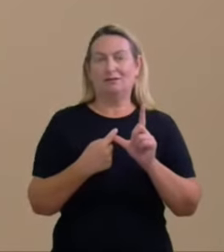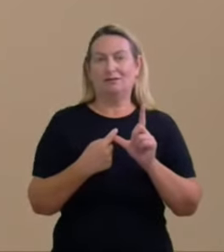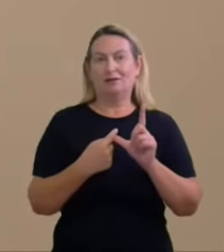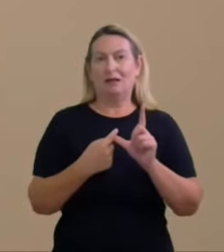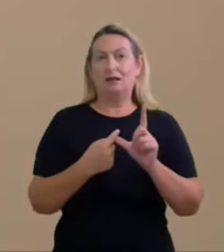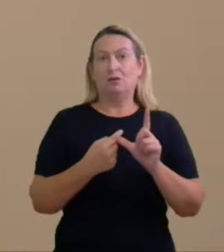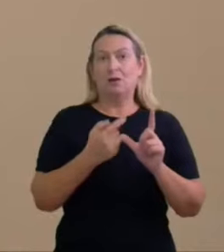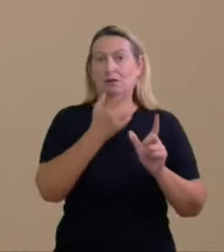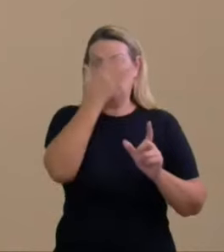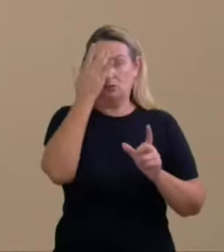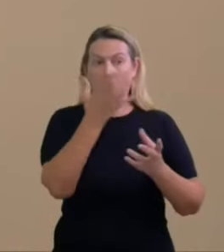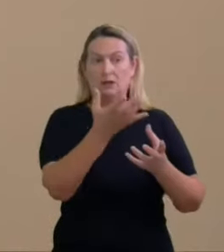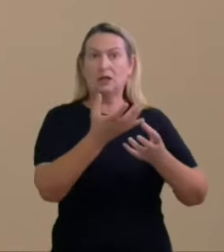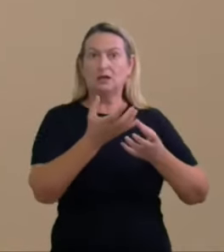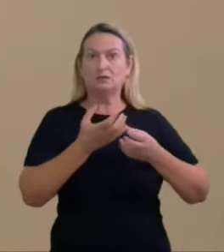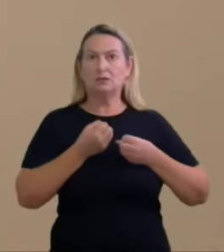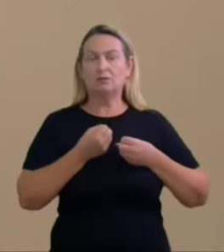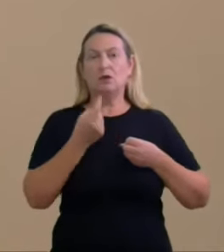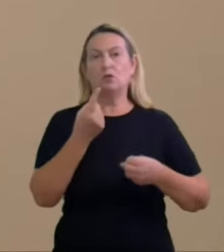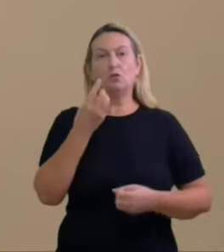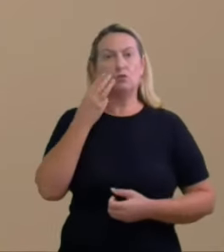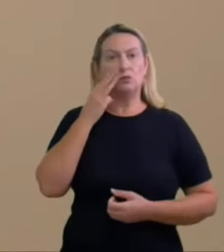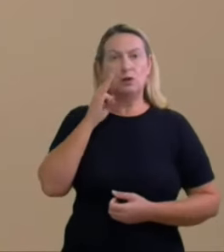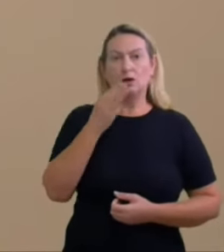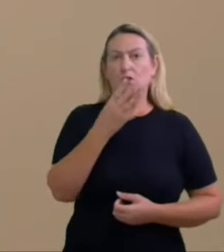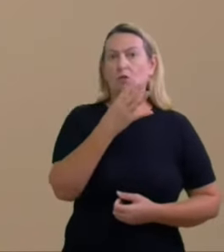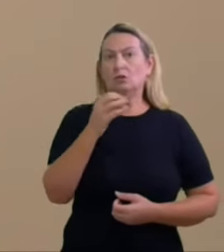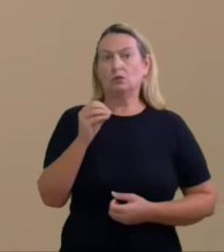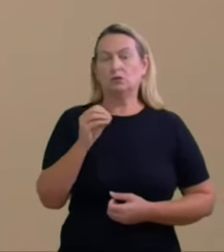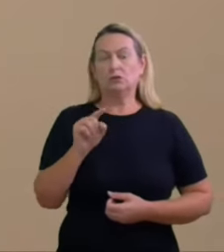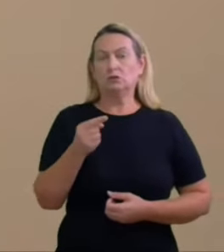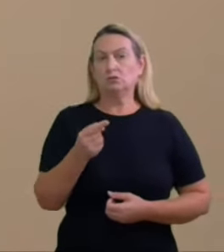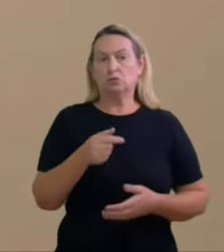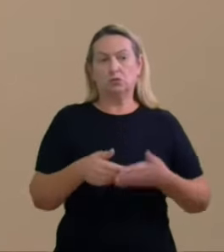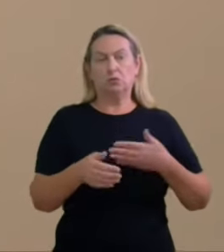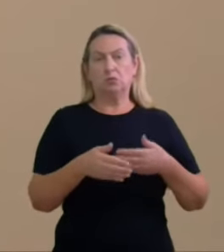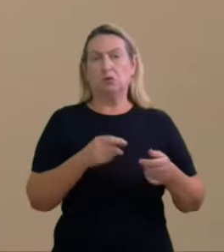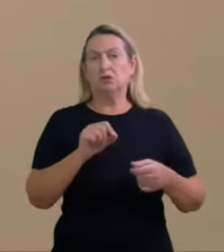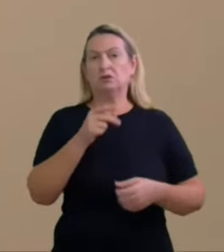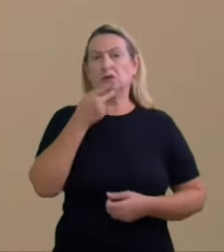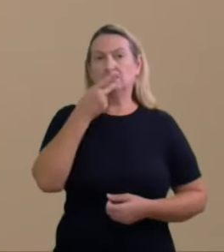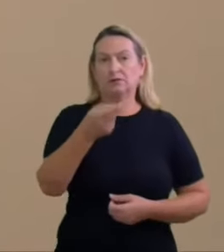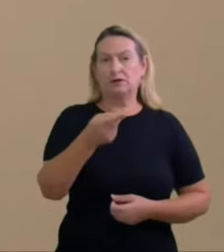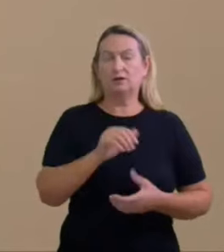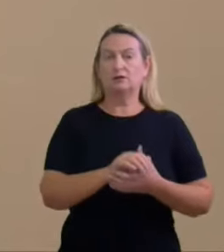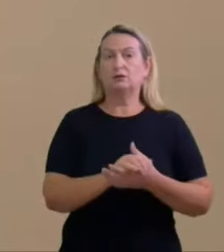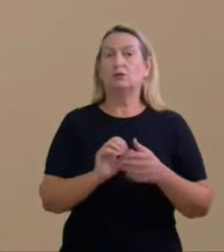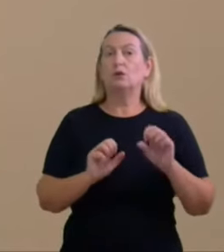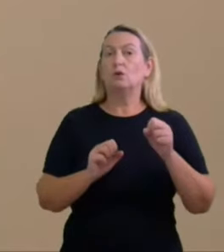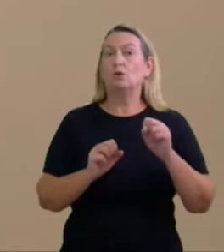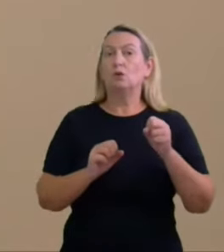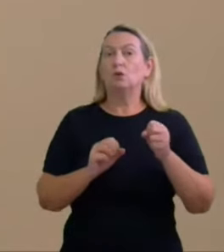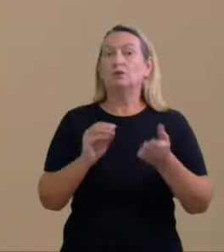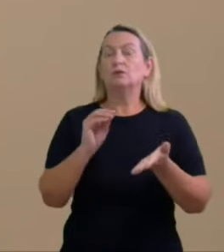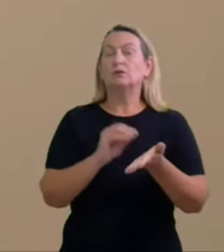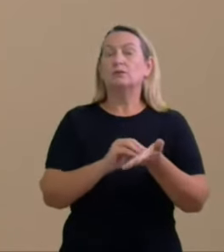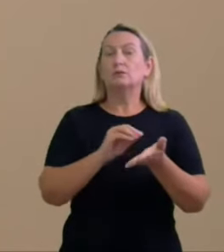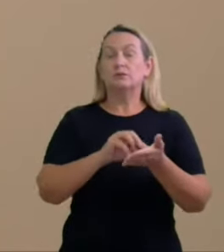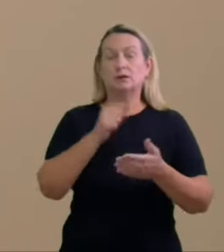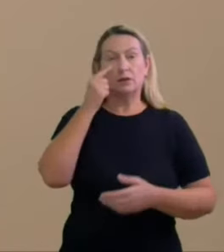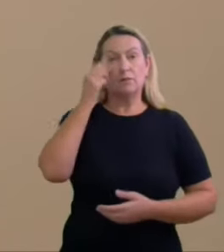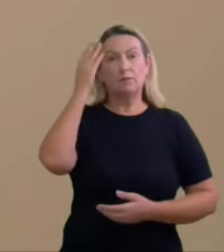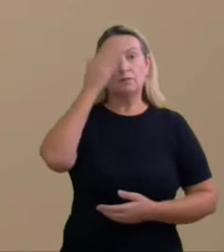milhão e quatrocentos e não interessava o que estava sendo dito oito foi desacompanhado de provas do efetivo do pagamento